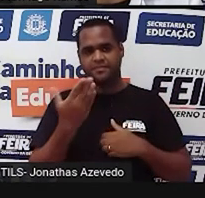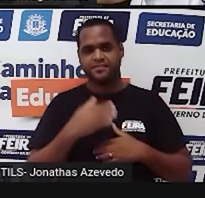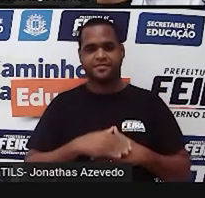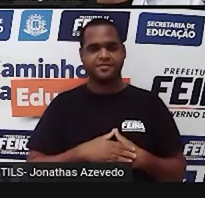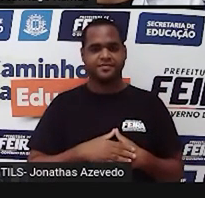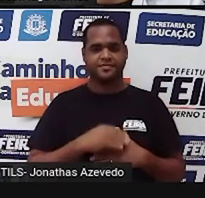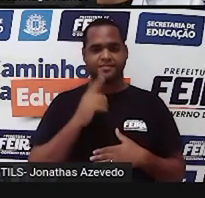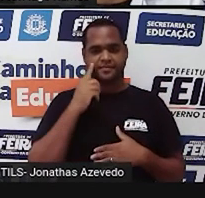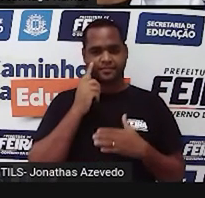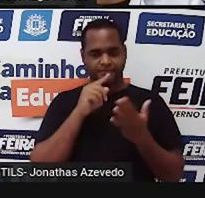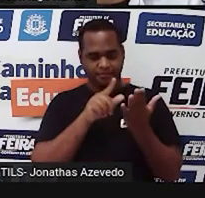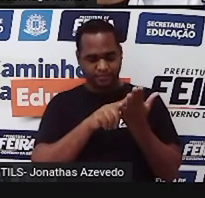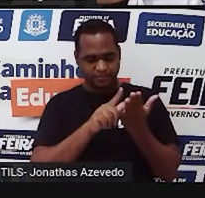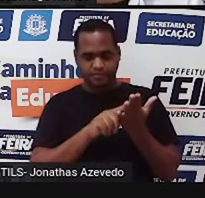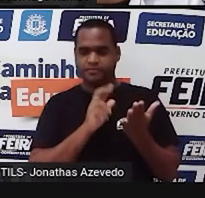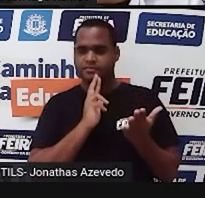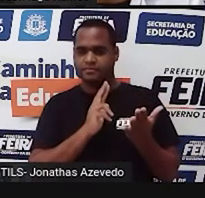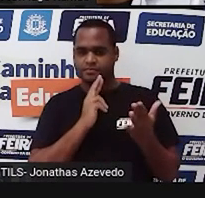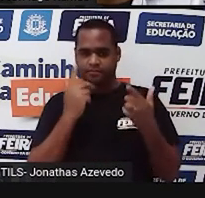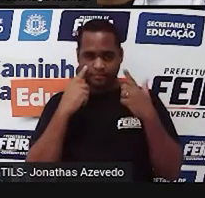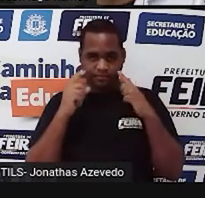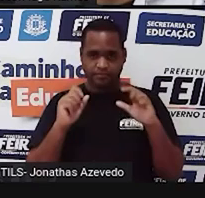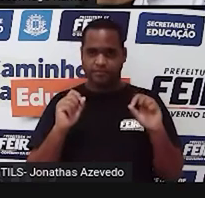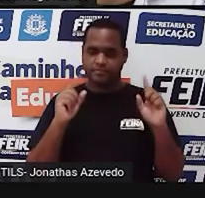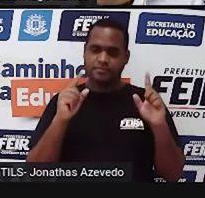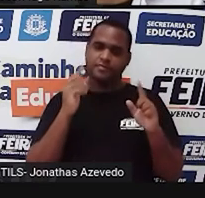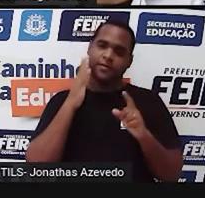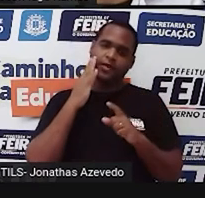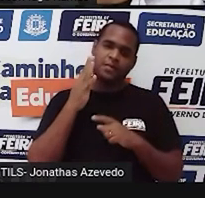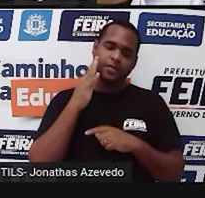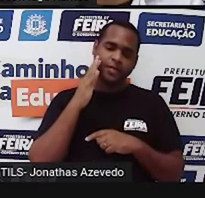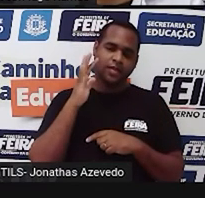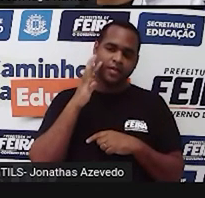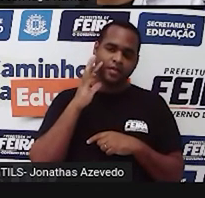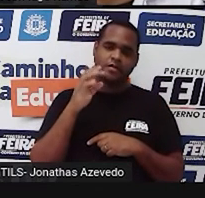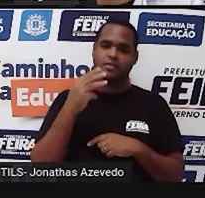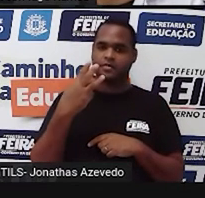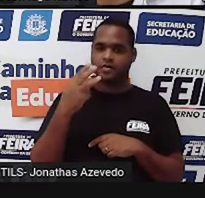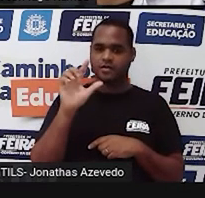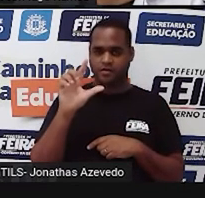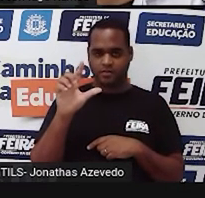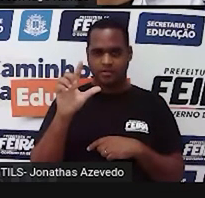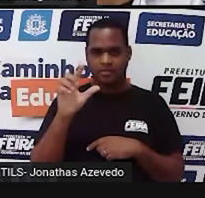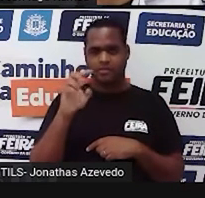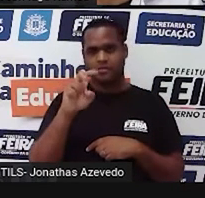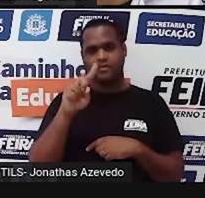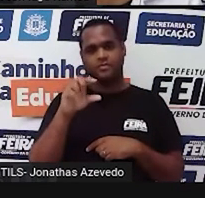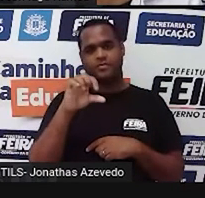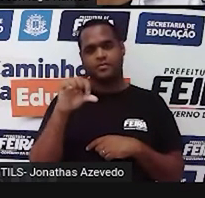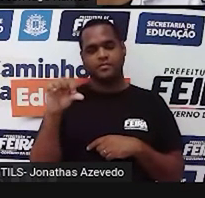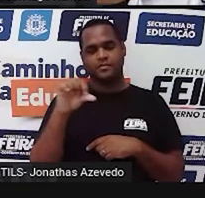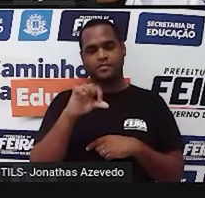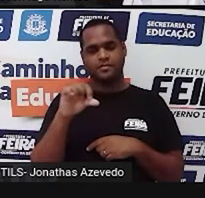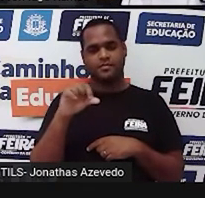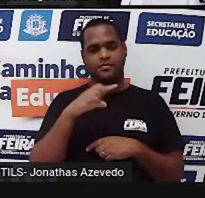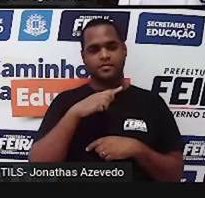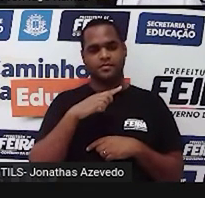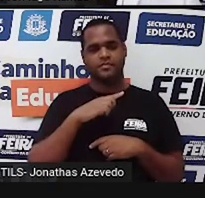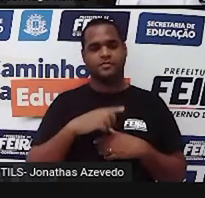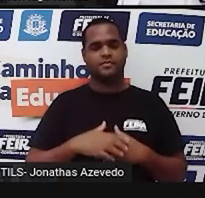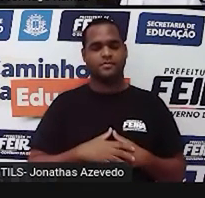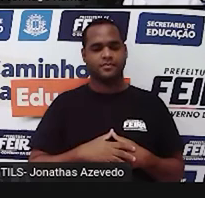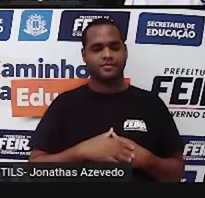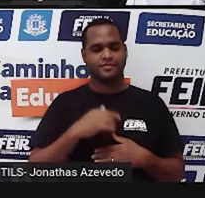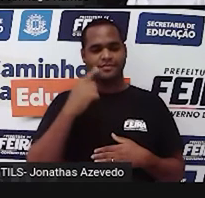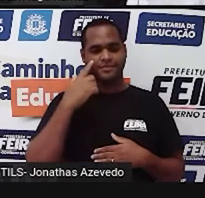vamos rascunhar, está aparecendo na tela. Vamos pensar em 3 litros. O preço do combustível é R$5,99. Então,